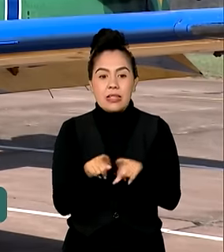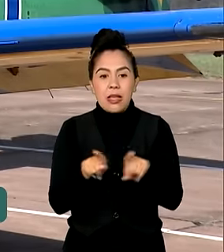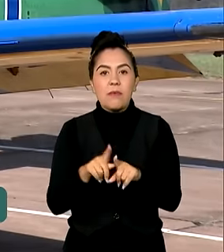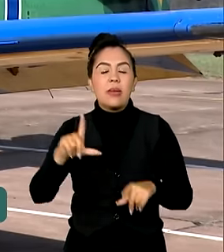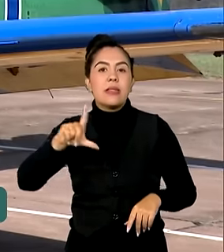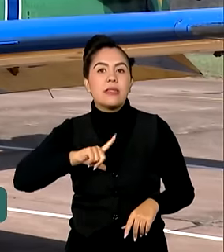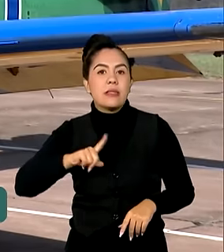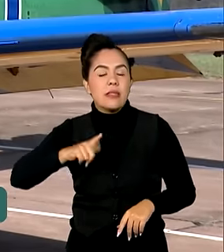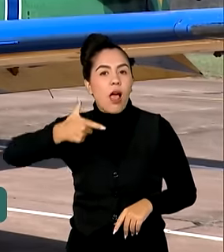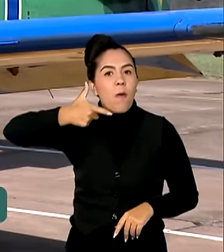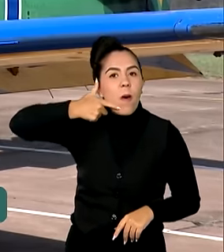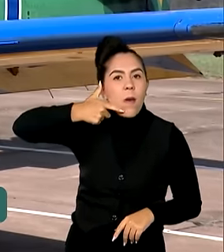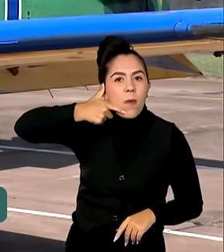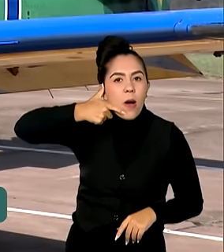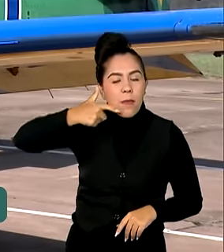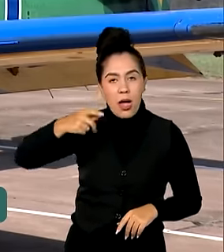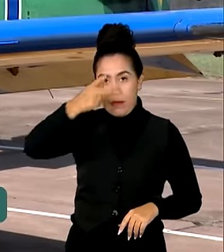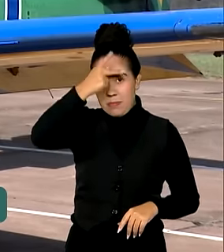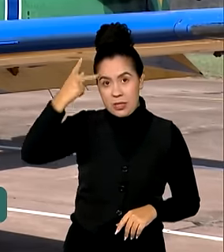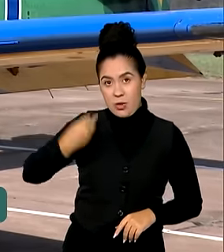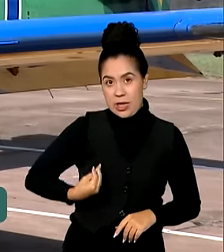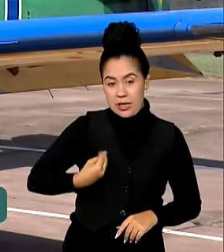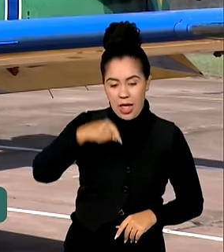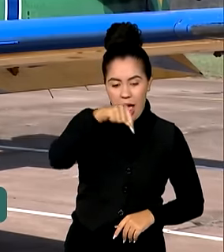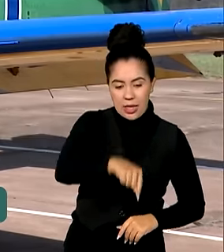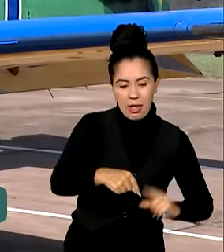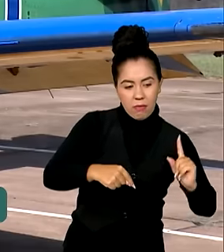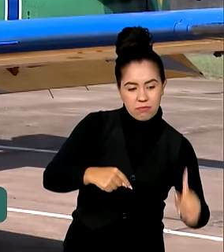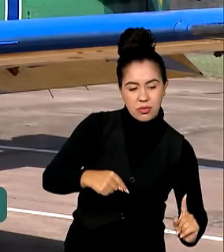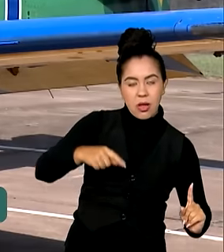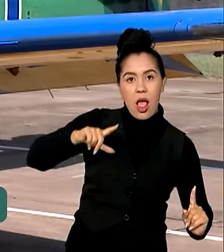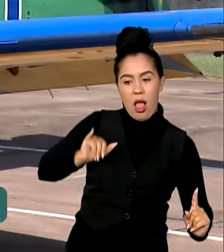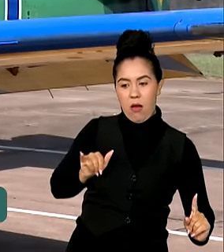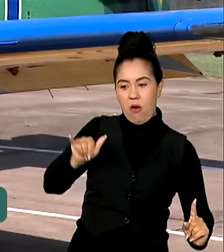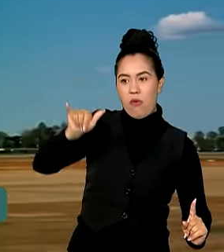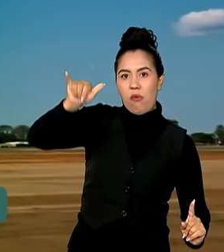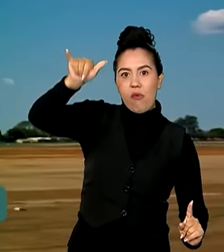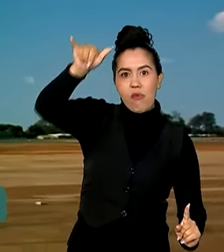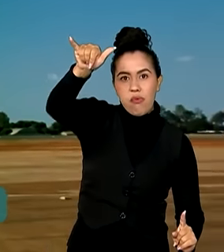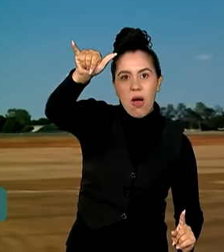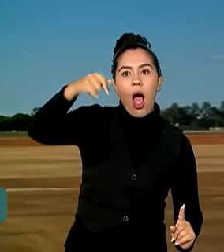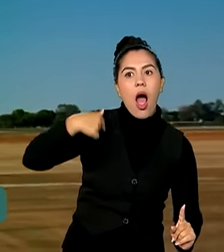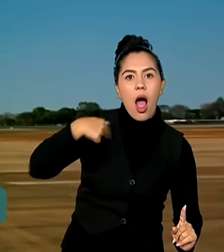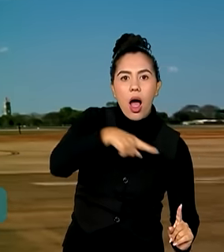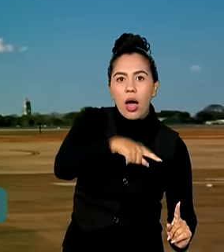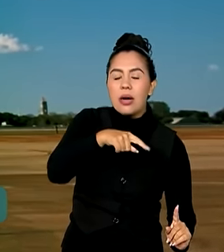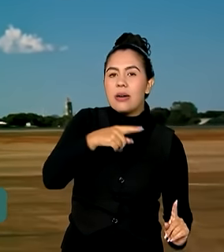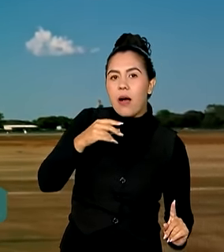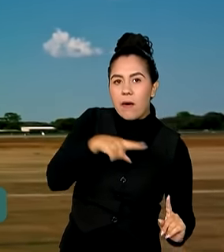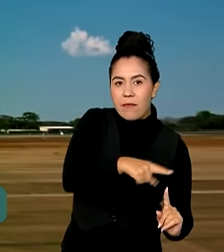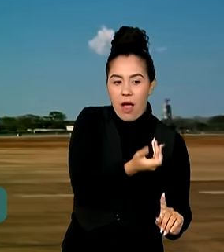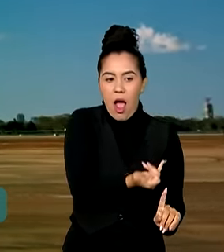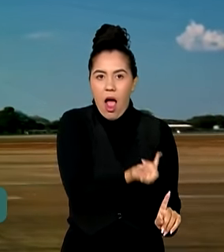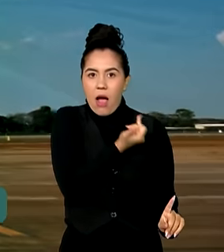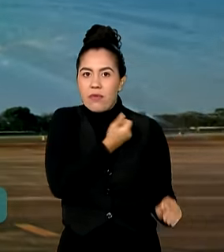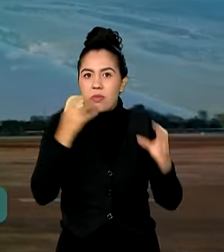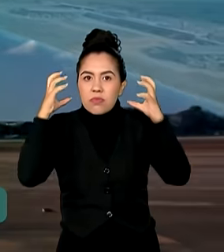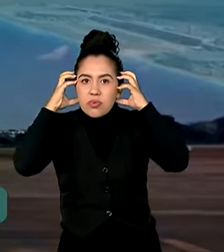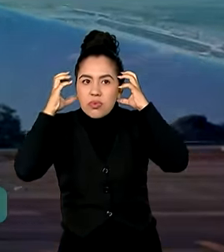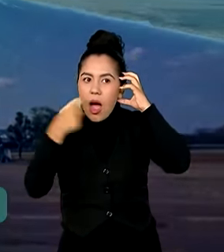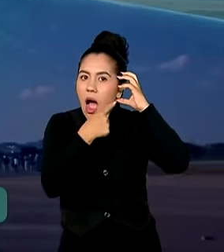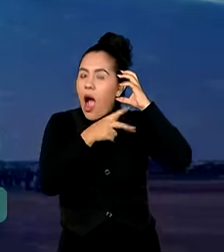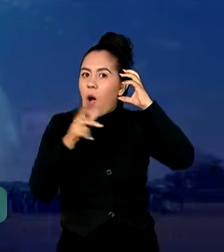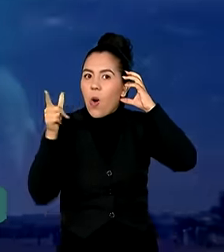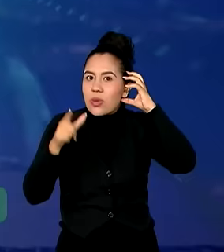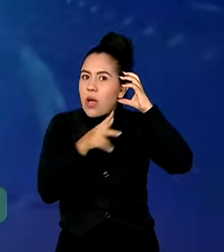no solo. Então, o microfone dele, por vezes, está aberto e a gente escuta o pessoal gritando, o pessoal falando, comentário de fundo. Então, a gente tem tanto a impressão visual, a gente